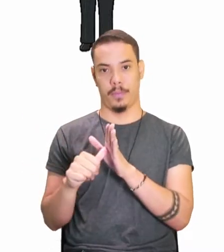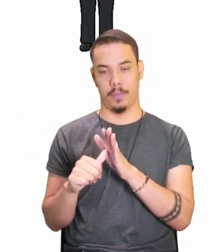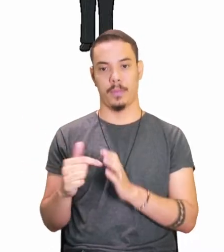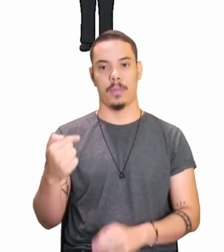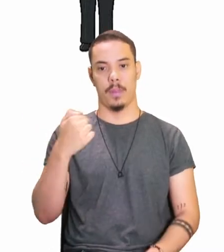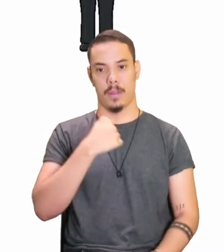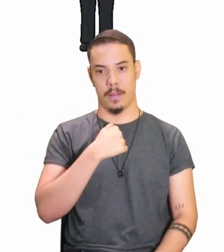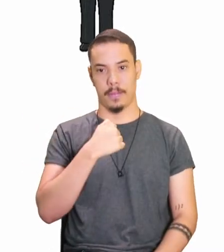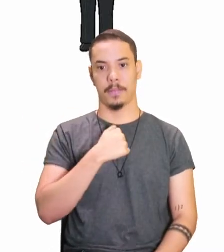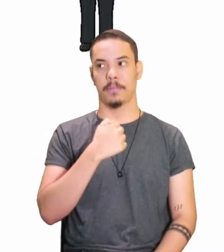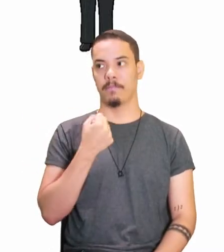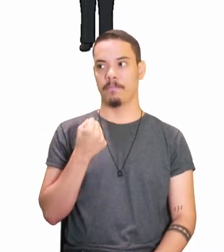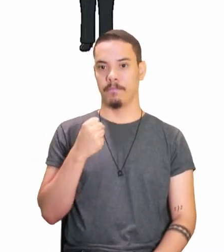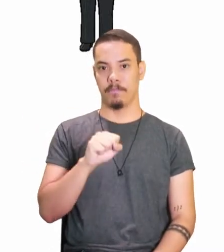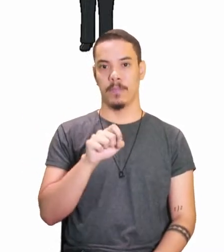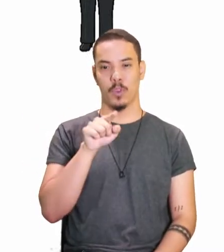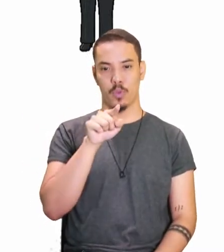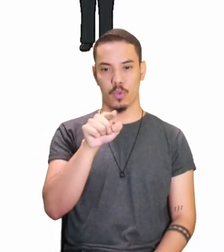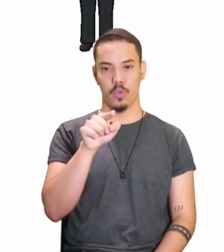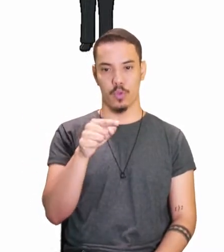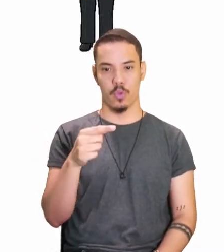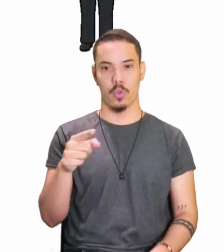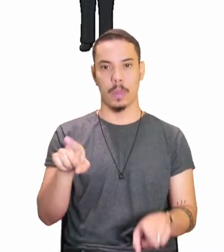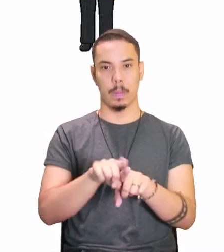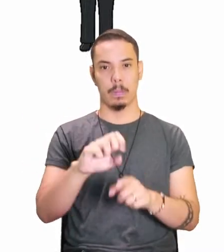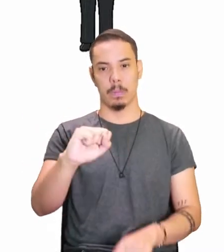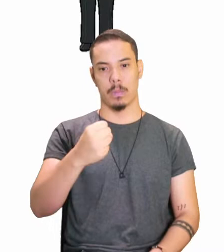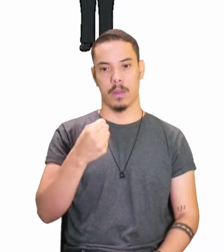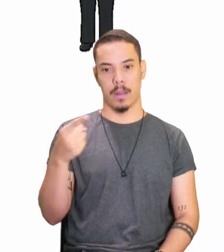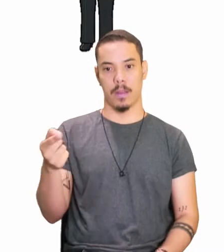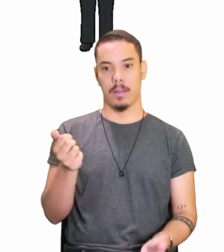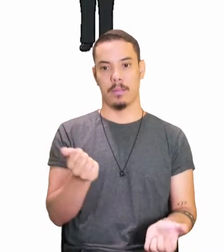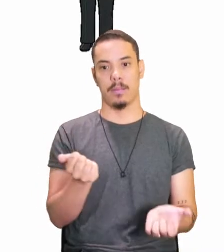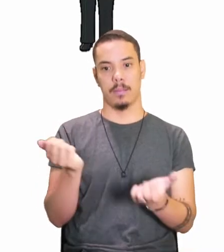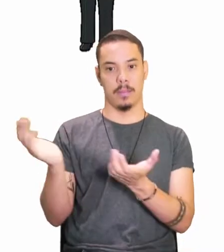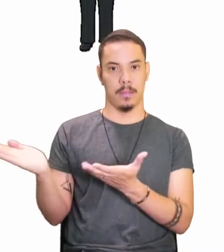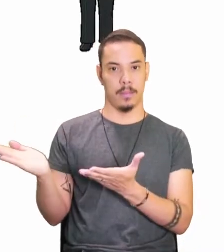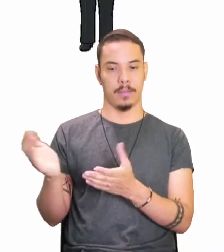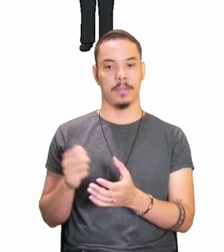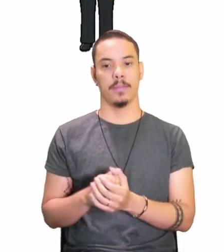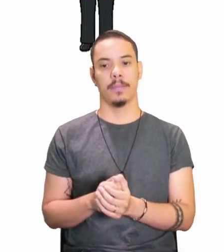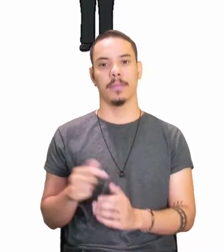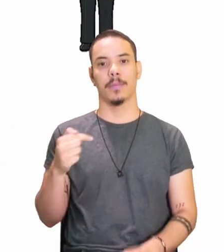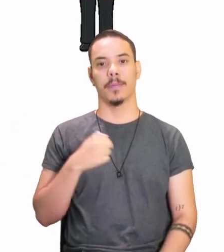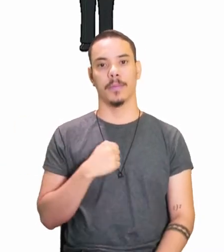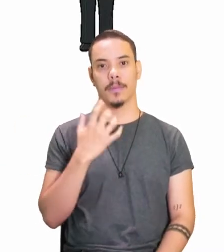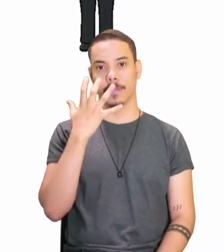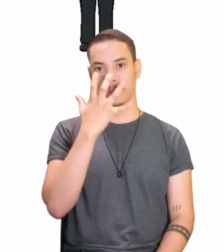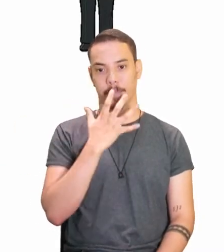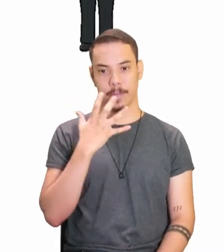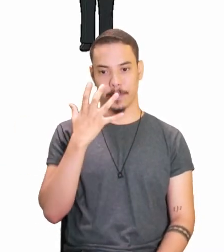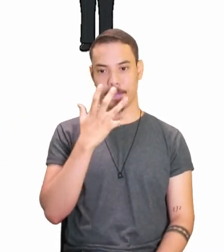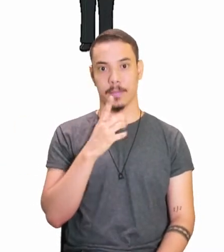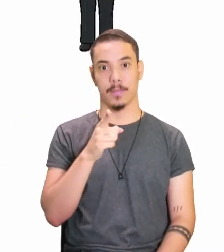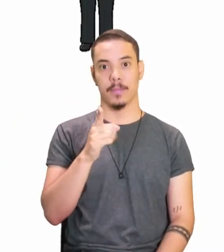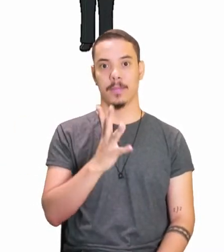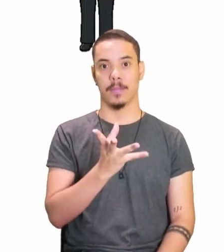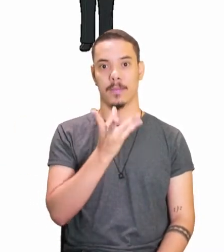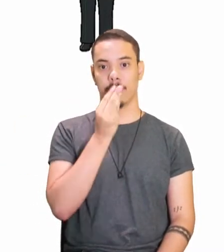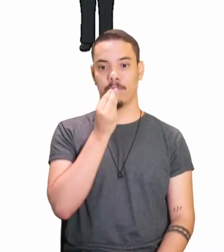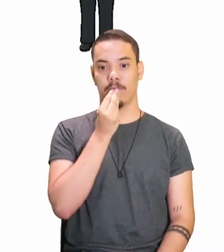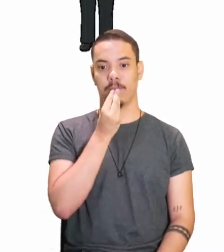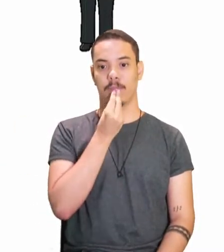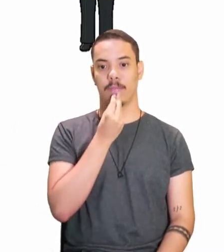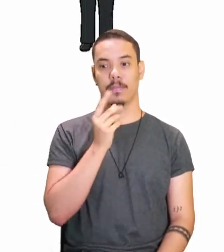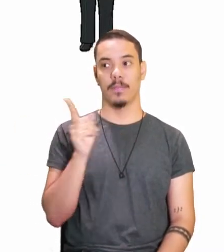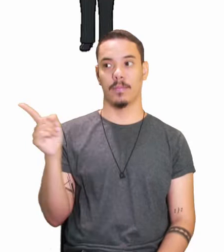Eu defendo, tu combates. Ele entrega. Eu canto, tu calas.